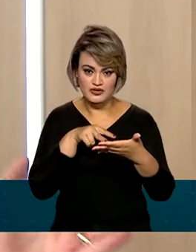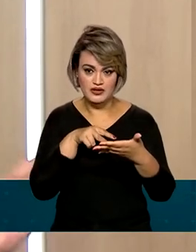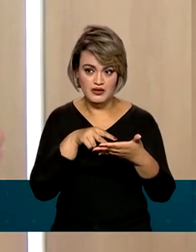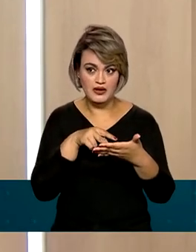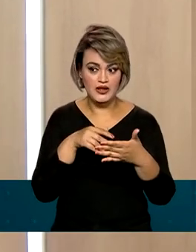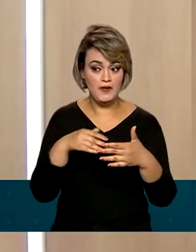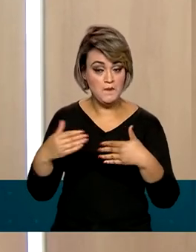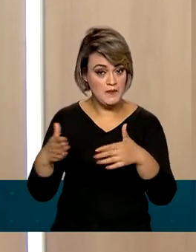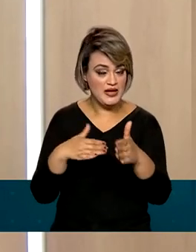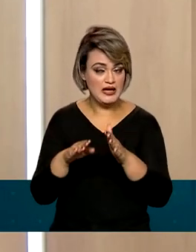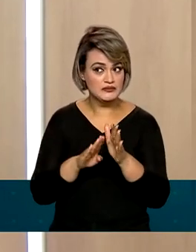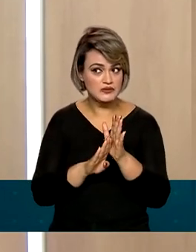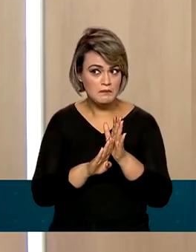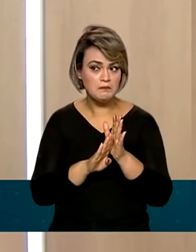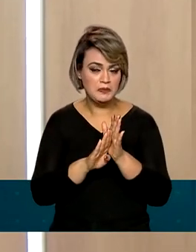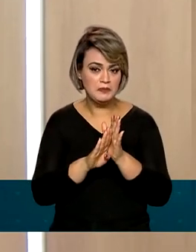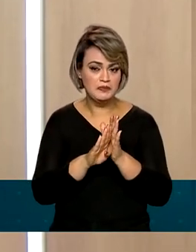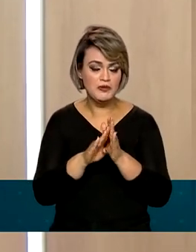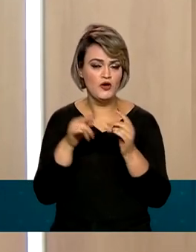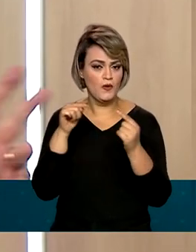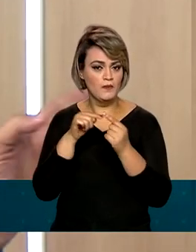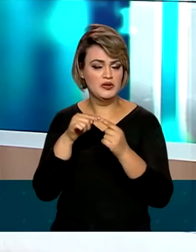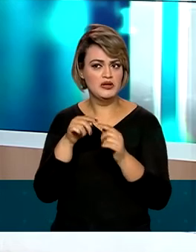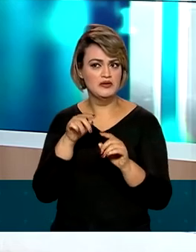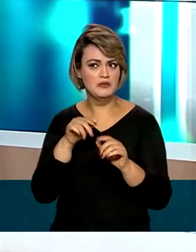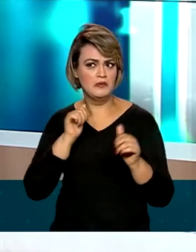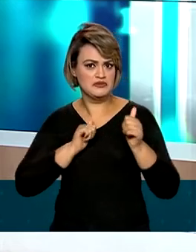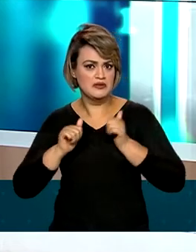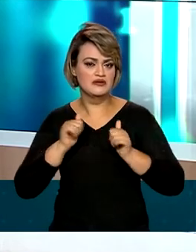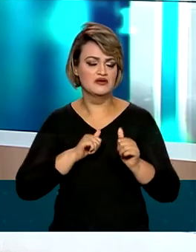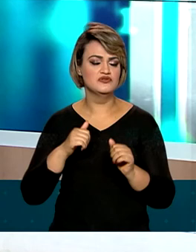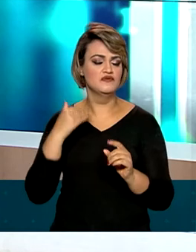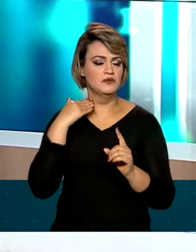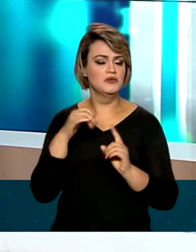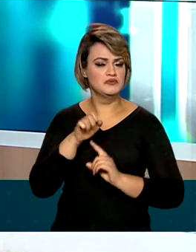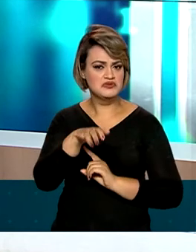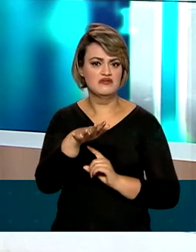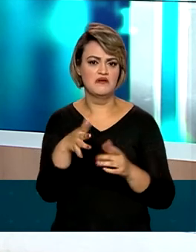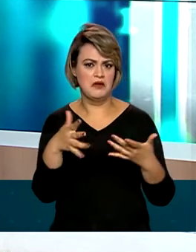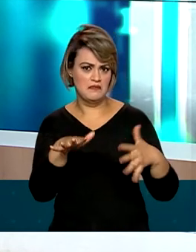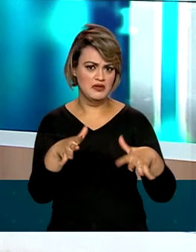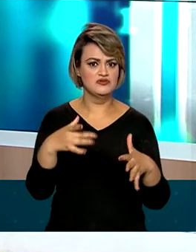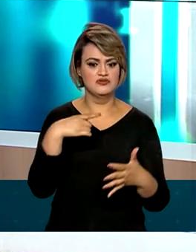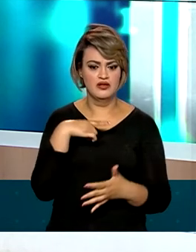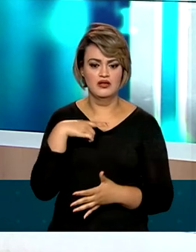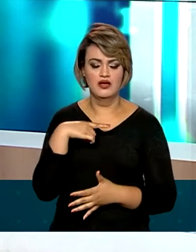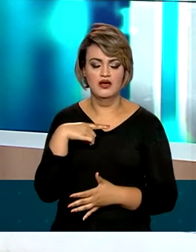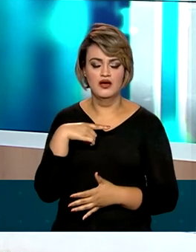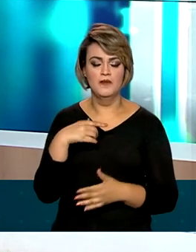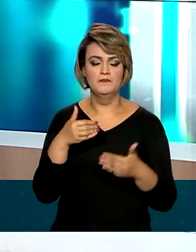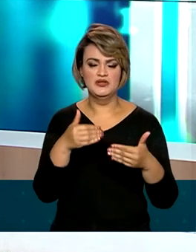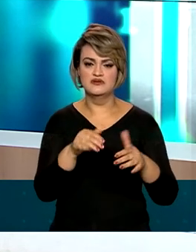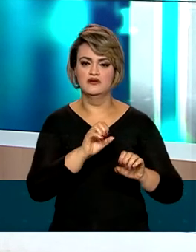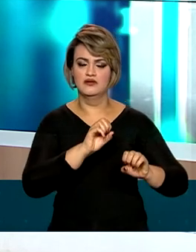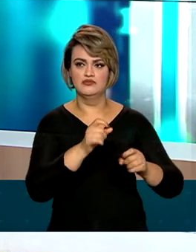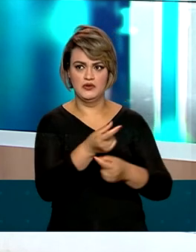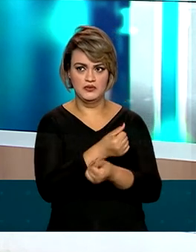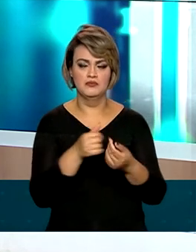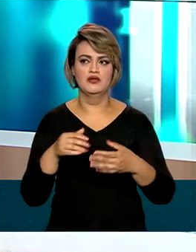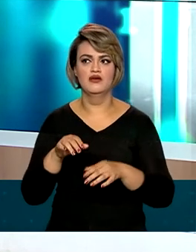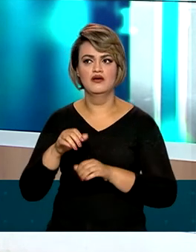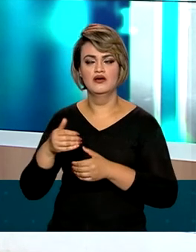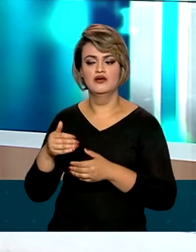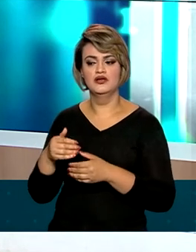aproximado da expectativa do Banco Central, que é a mediana. Ela está entre a expectativa do Ministério da Economia e a